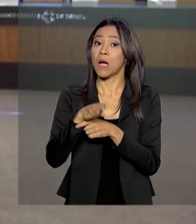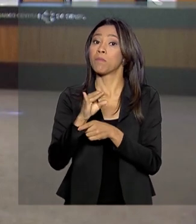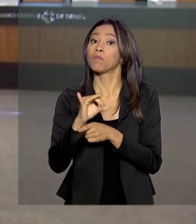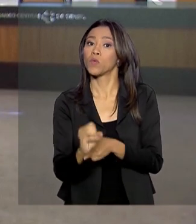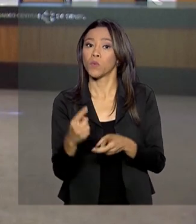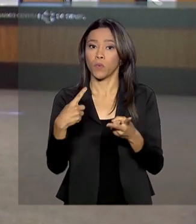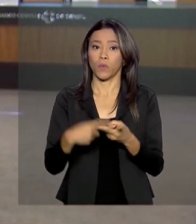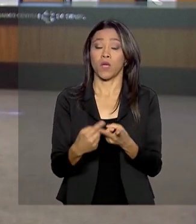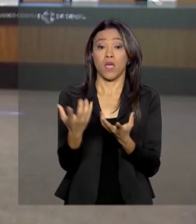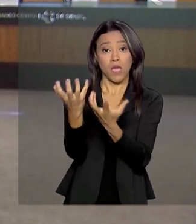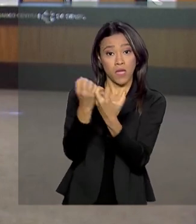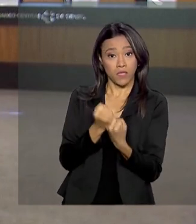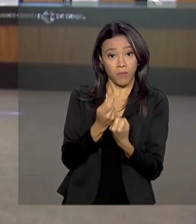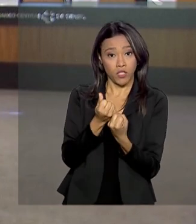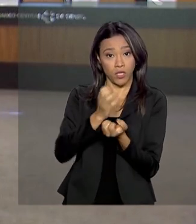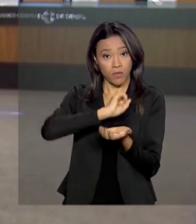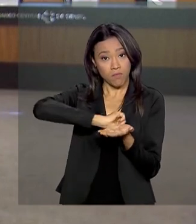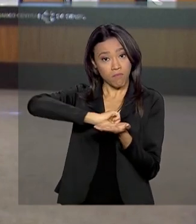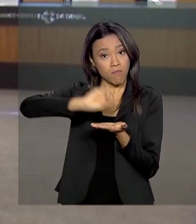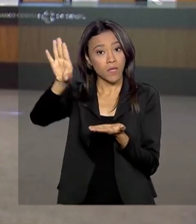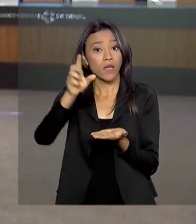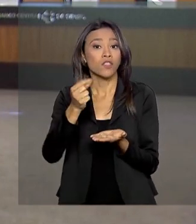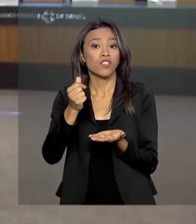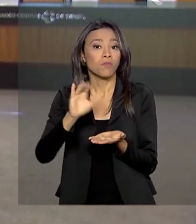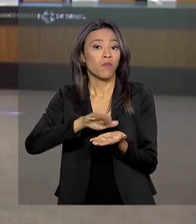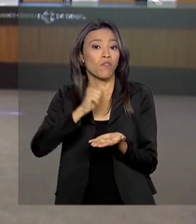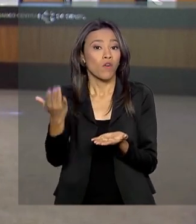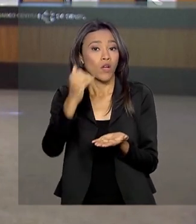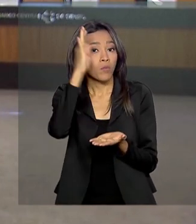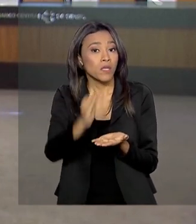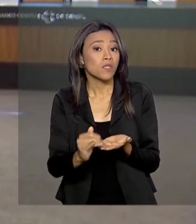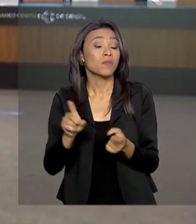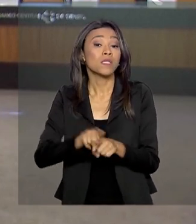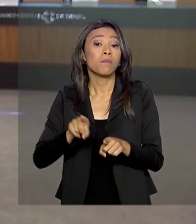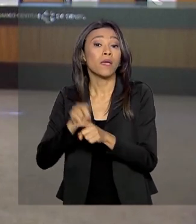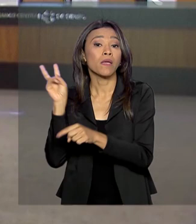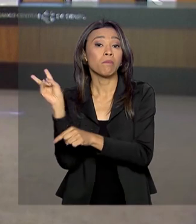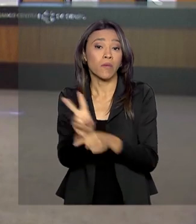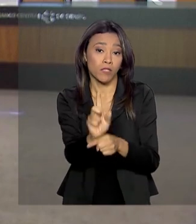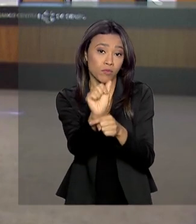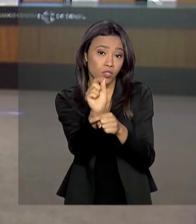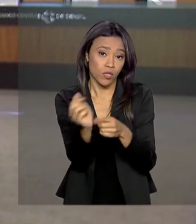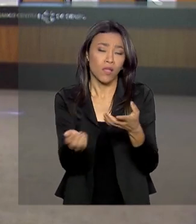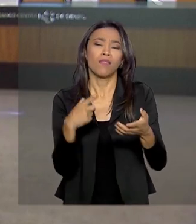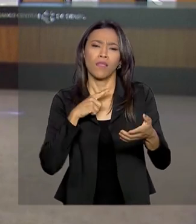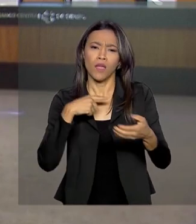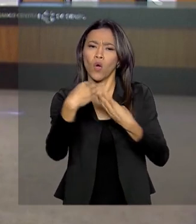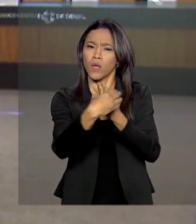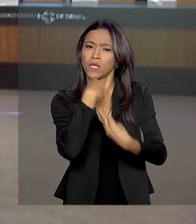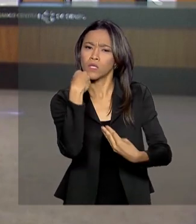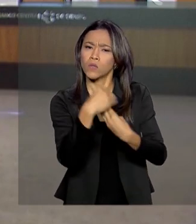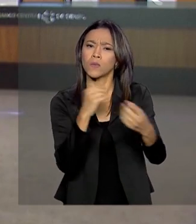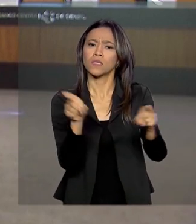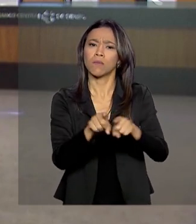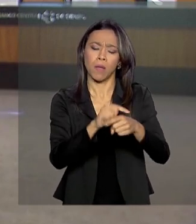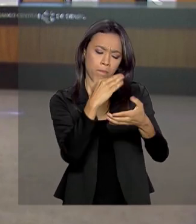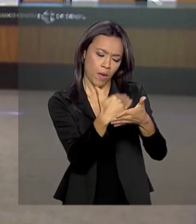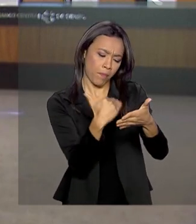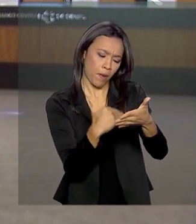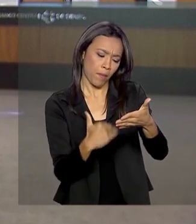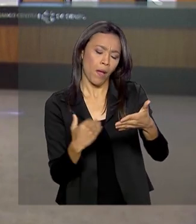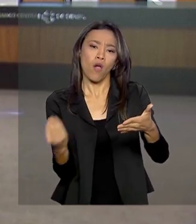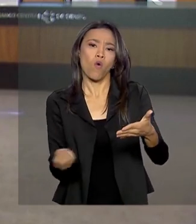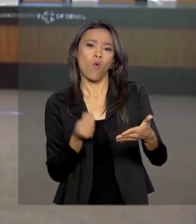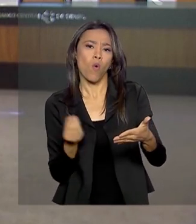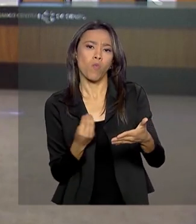dinheiro do exterior e contratar operações de crédito. Além disso, ela traz orientações também sobre como reconhecer os